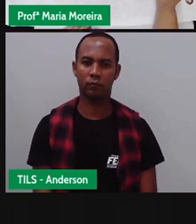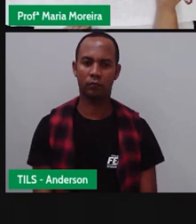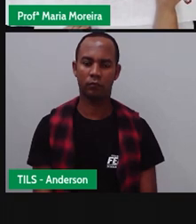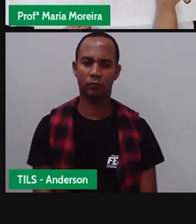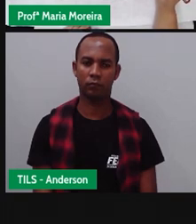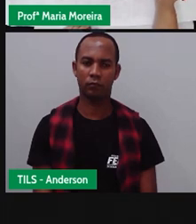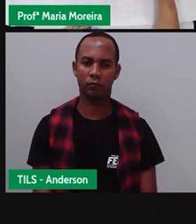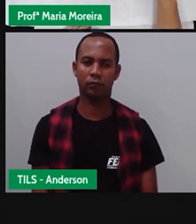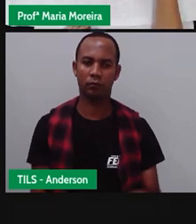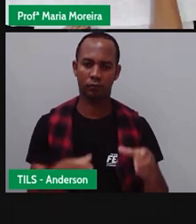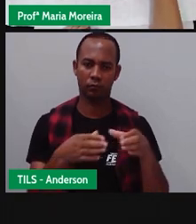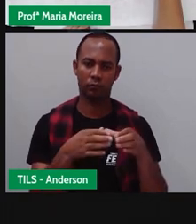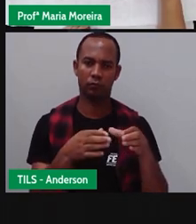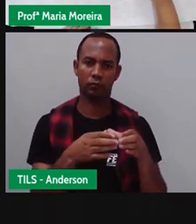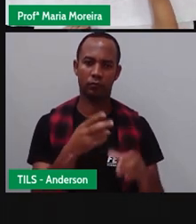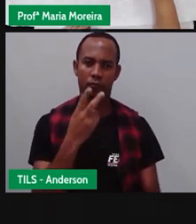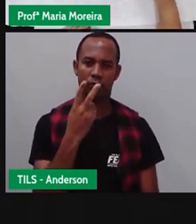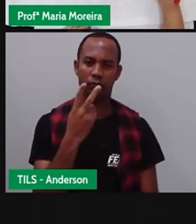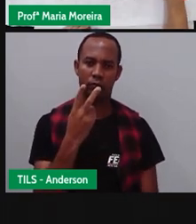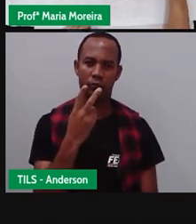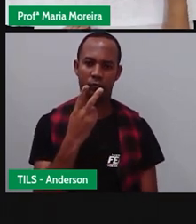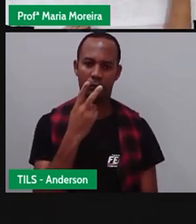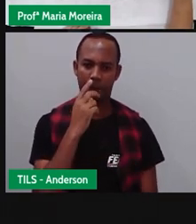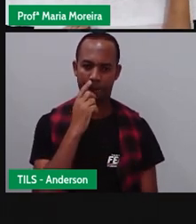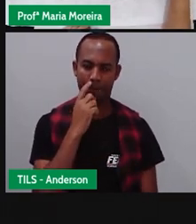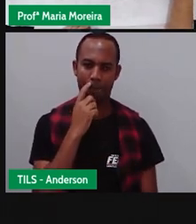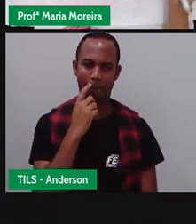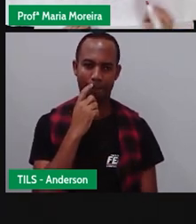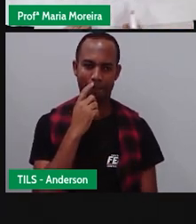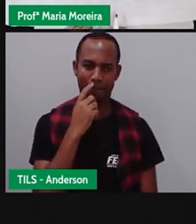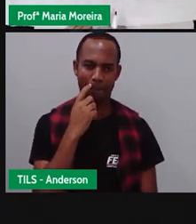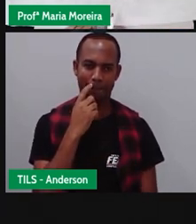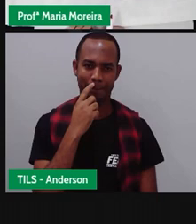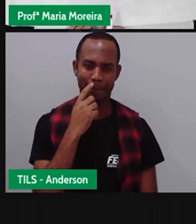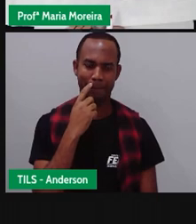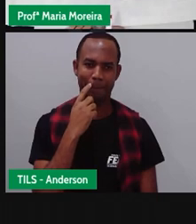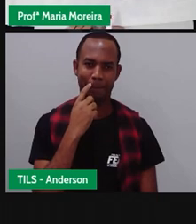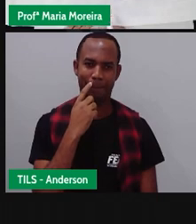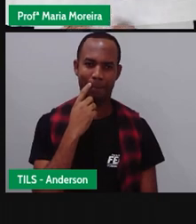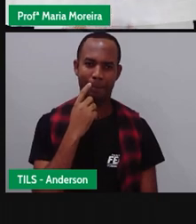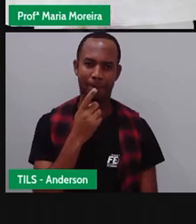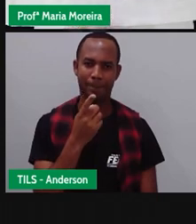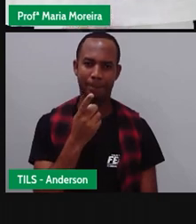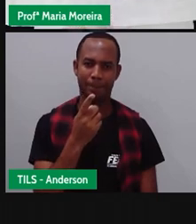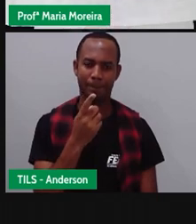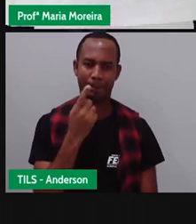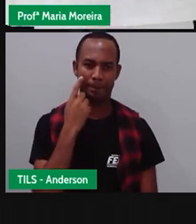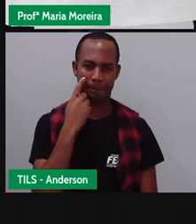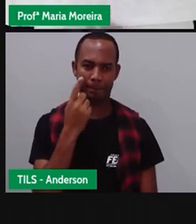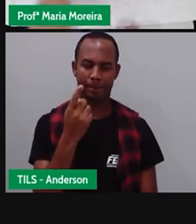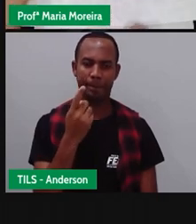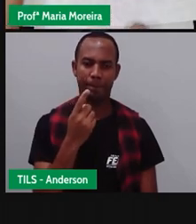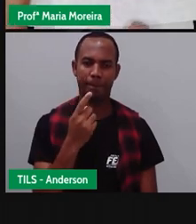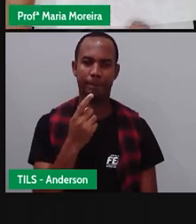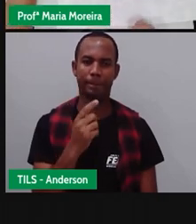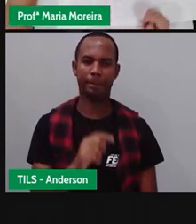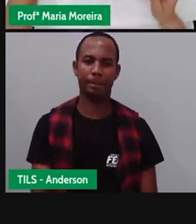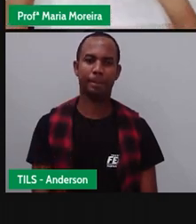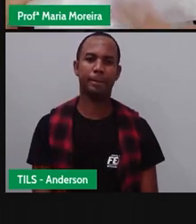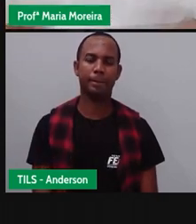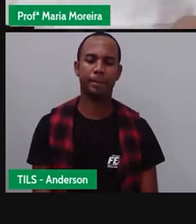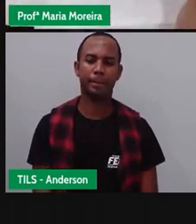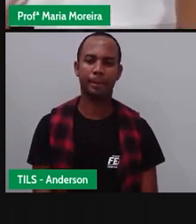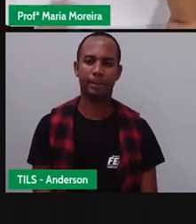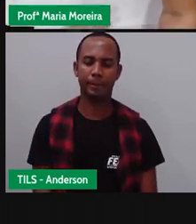grupos. São quantos grupos? Dois. E isso aqui vai dar quanto? Fica aí como atividade para vocês,